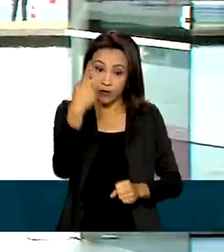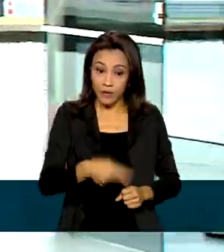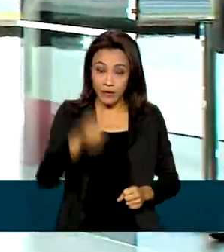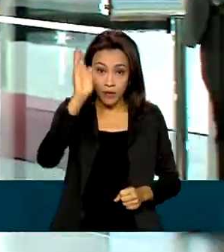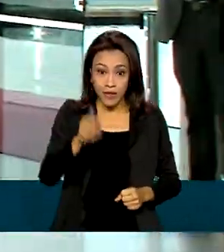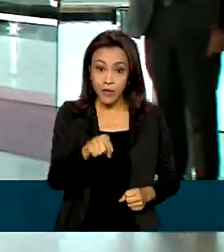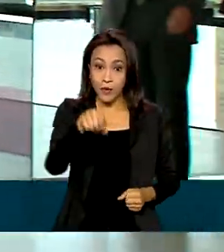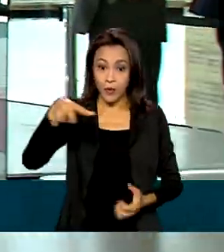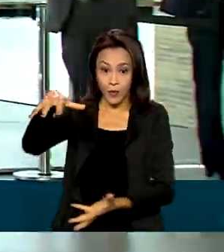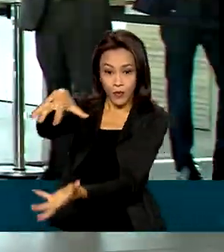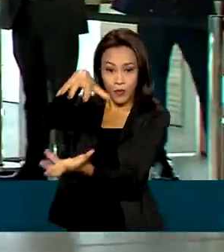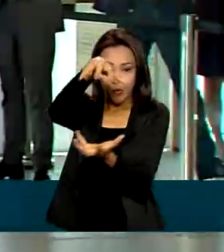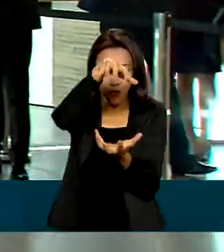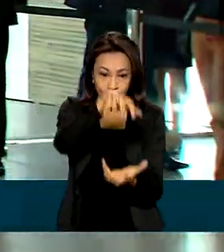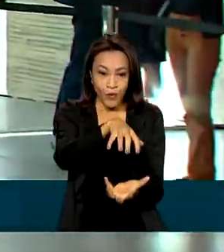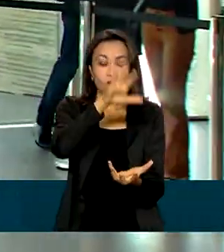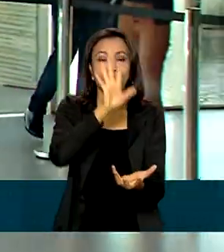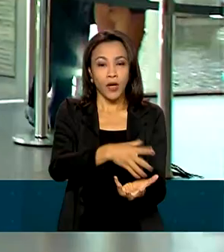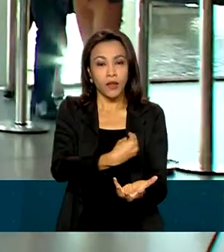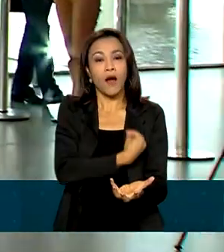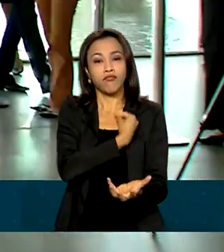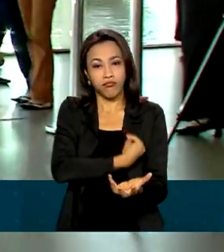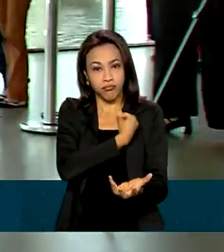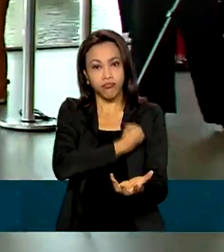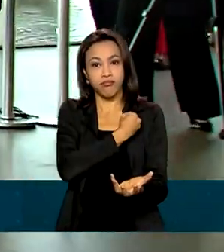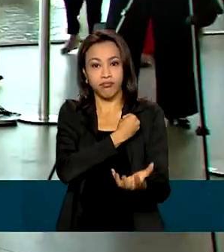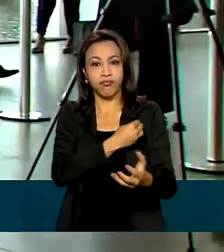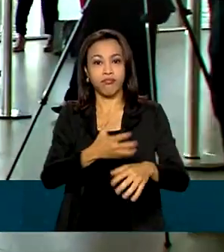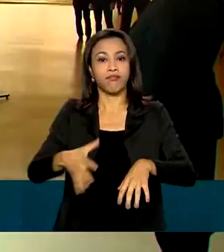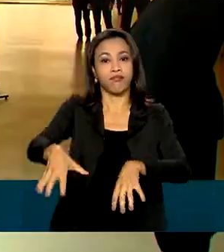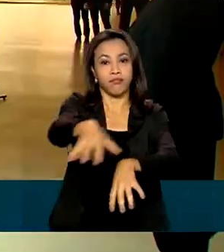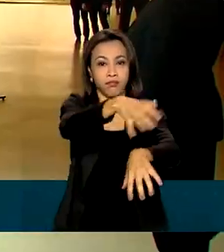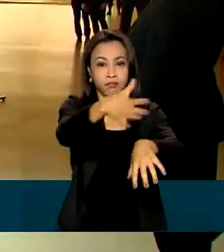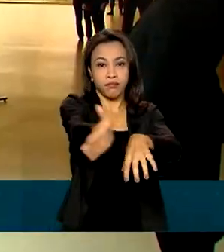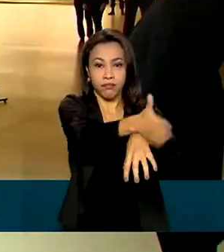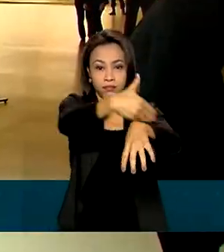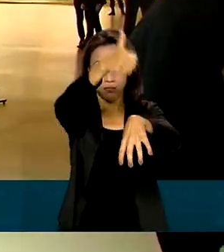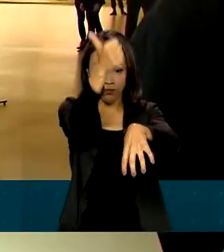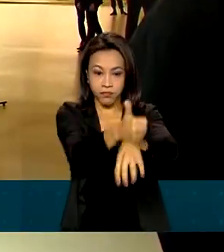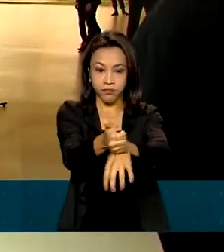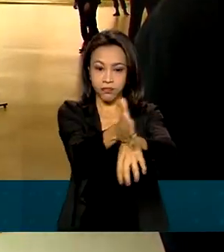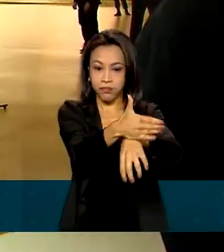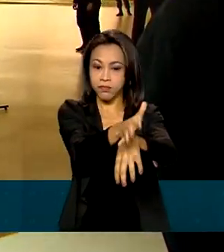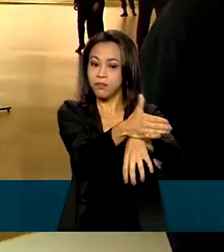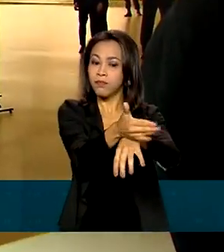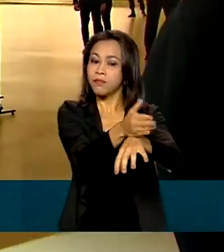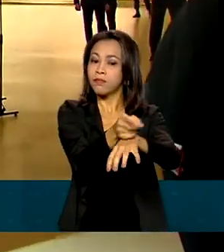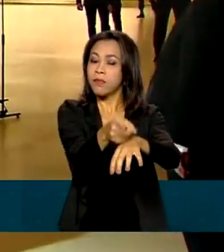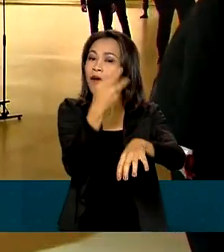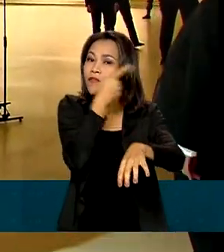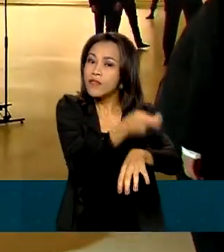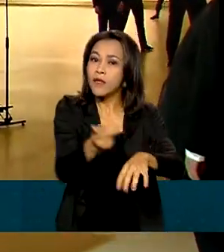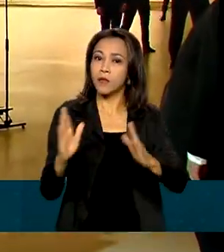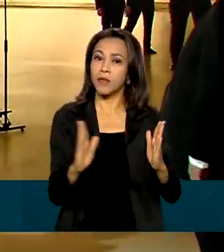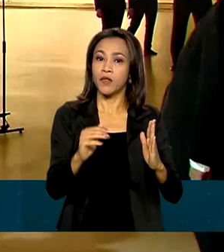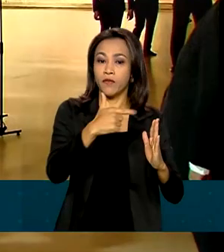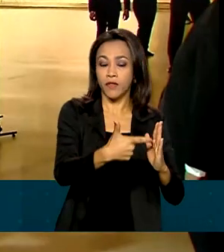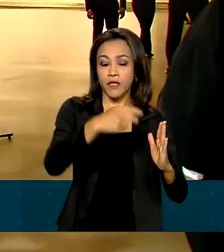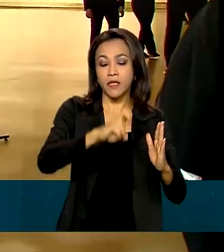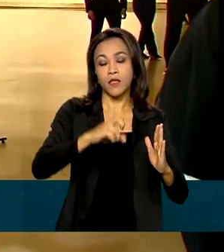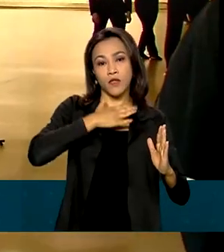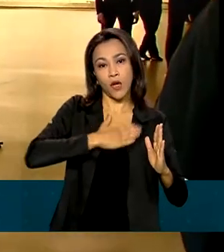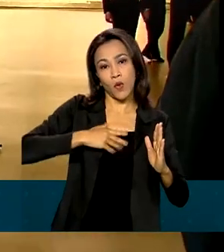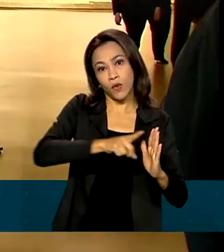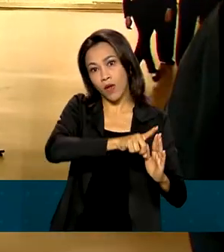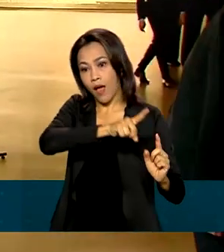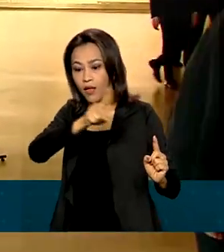I já está no Palácio Itamaraty, onde ficará exposto para visitação pública entre 25 de agosto e